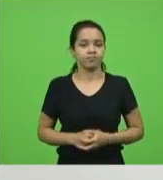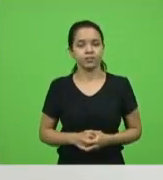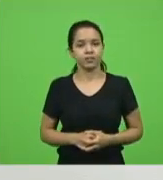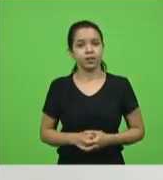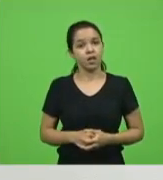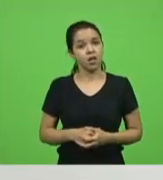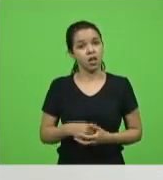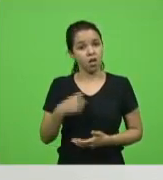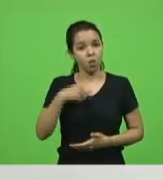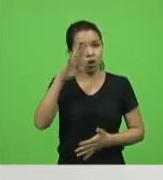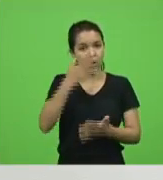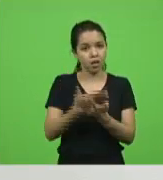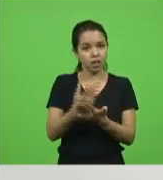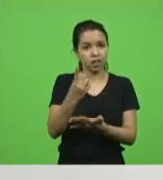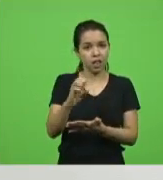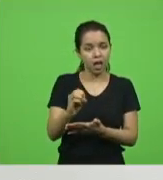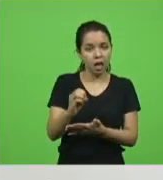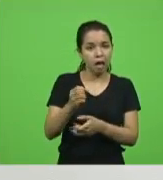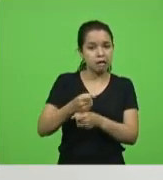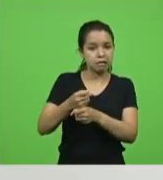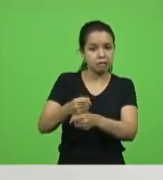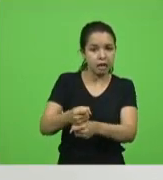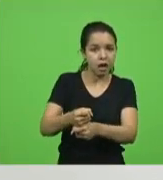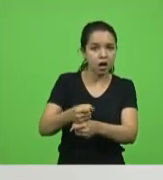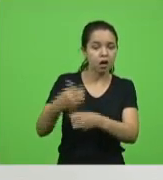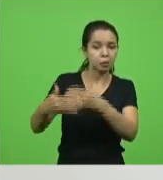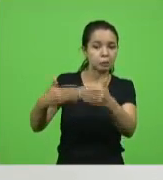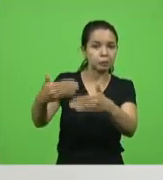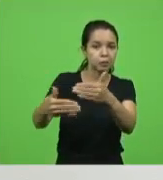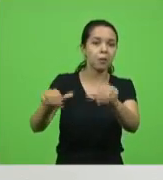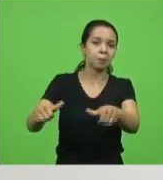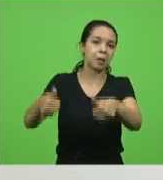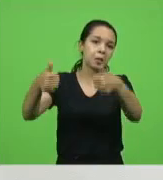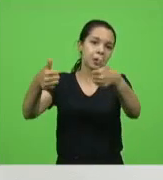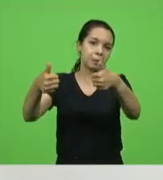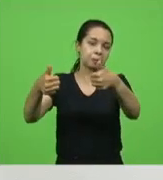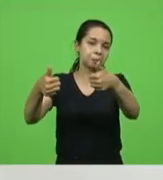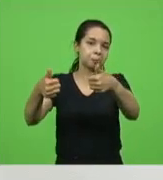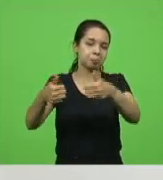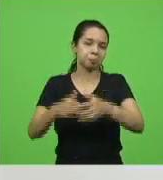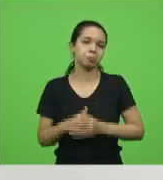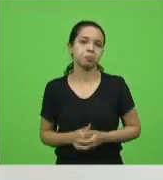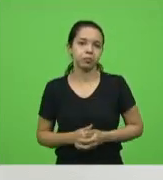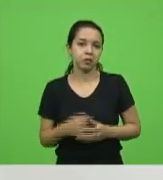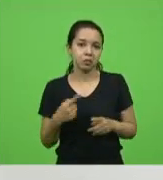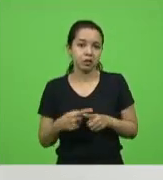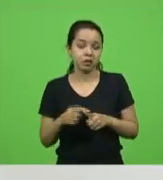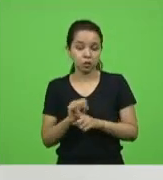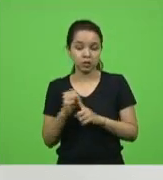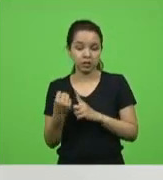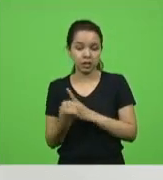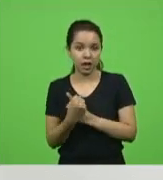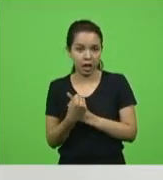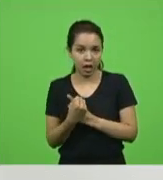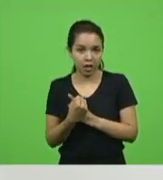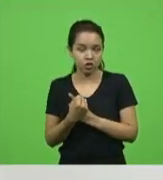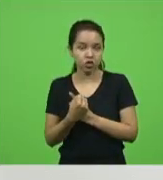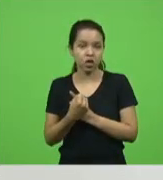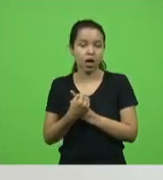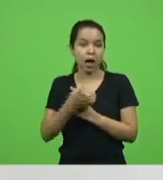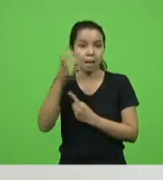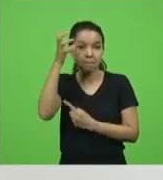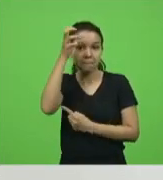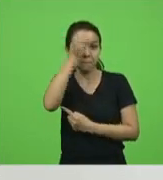anos aí, para que a possa mostrar algo de bom para vocês ainda, para que a sociedade aprenda a reconhecê-lo, que a classe política